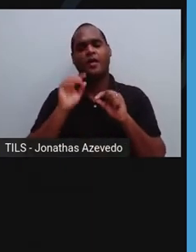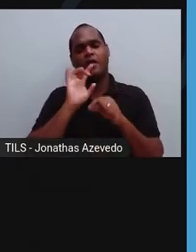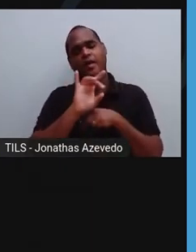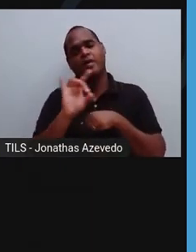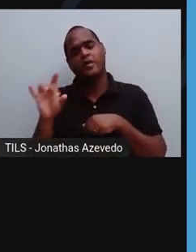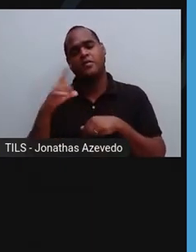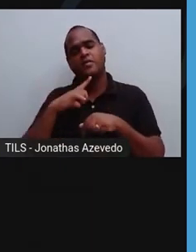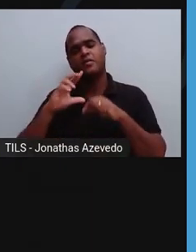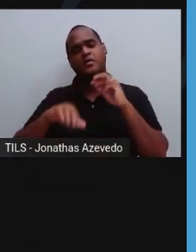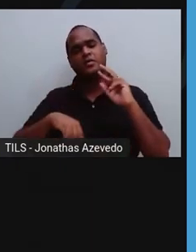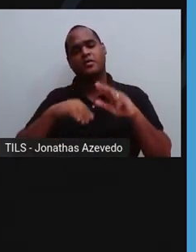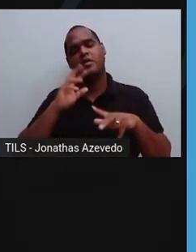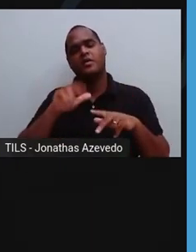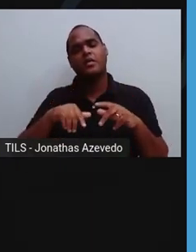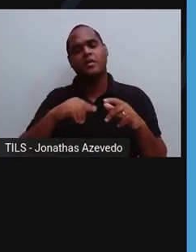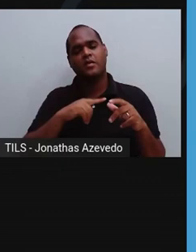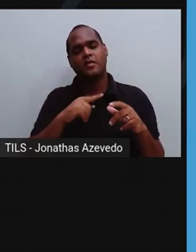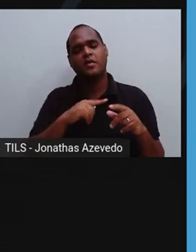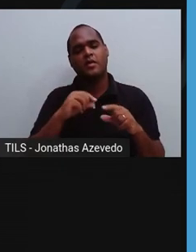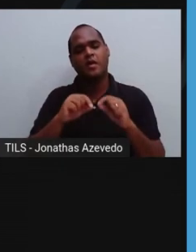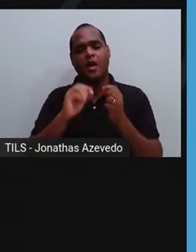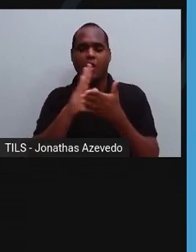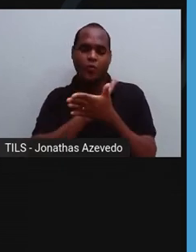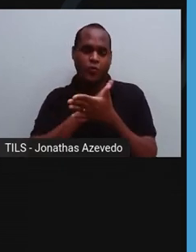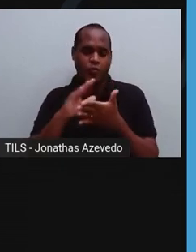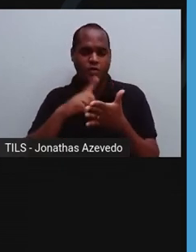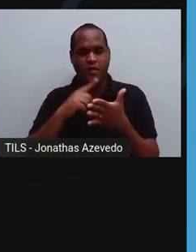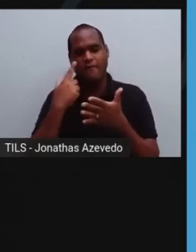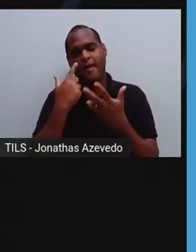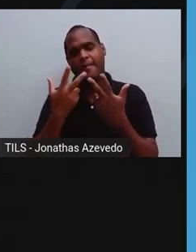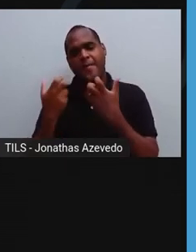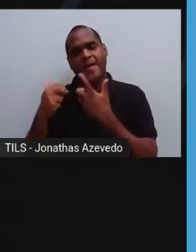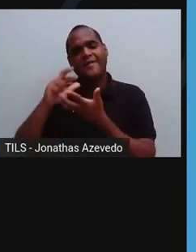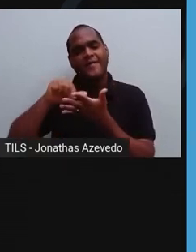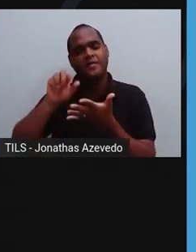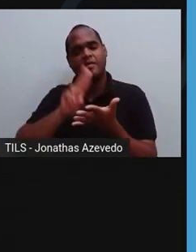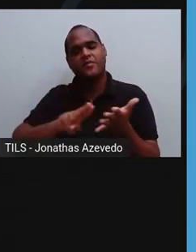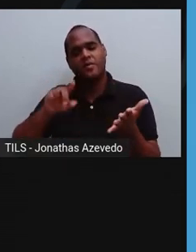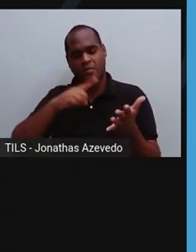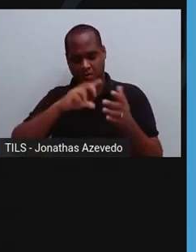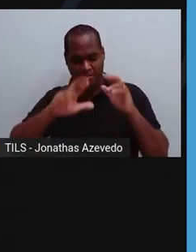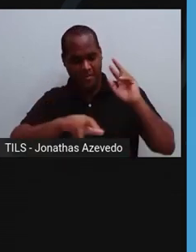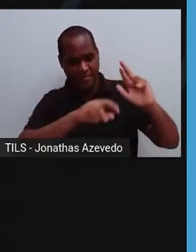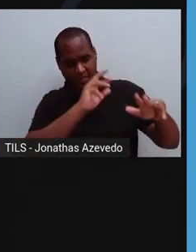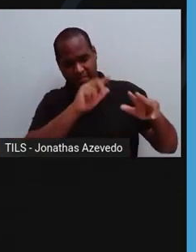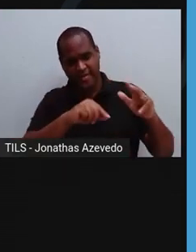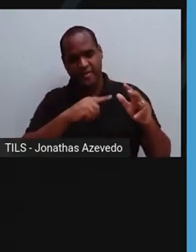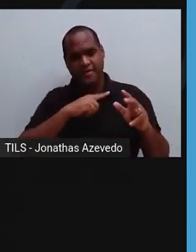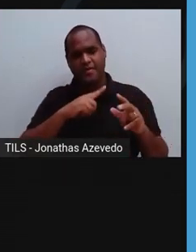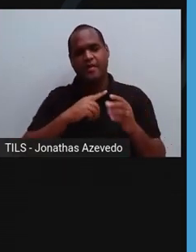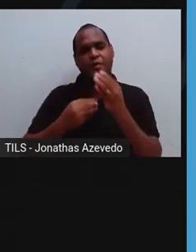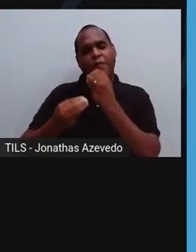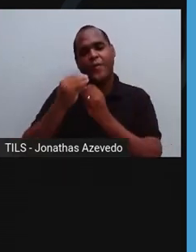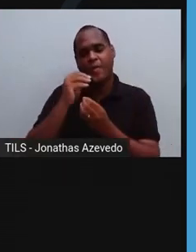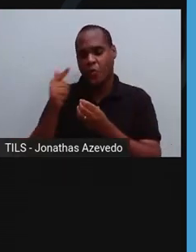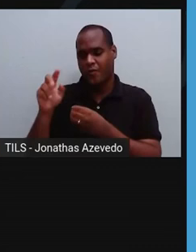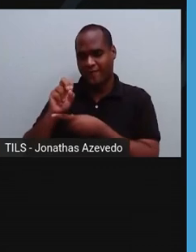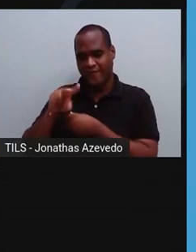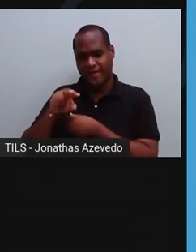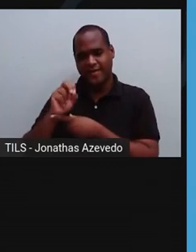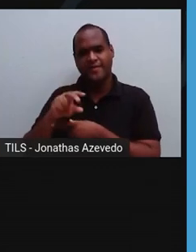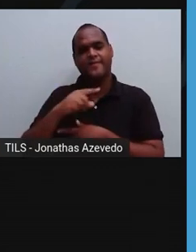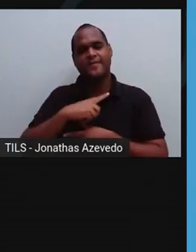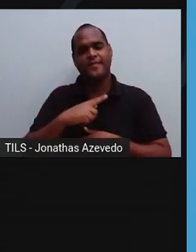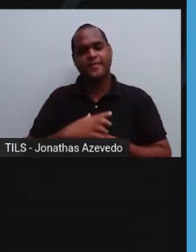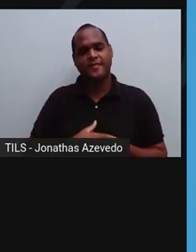suas peculiaridades, existem alguns truques que podem ser usados para diferenciar cogumelos comestíveis dos venenosos. Se